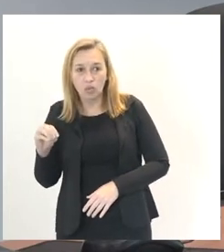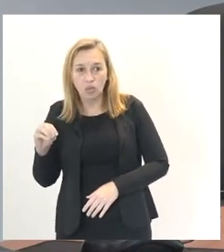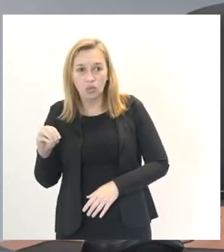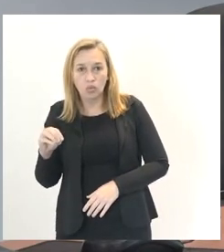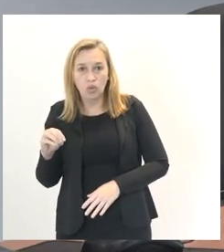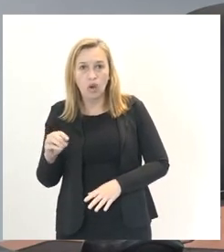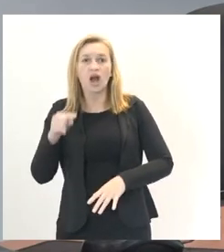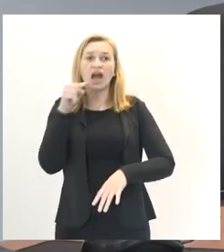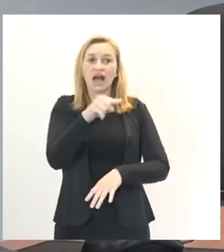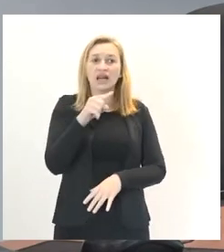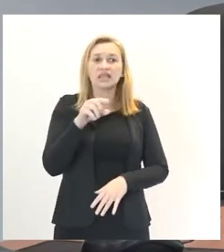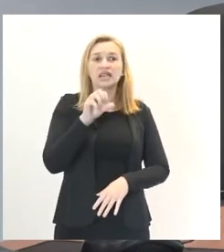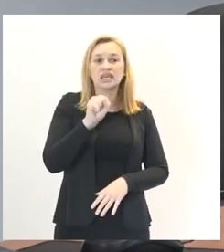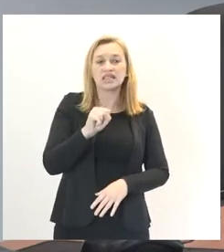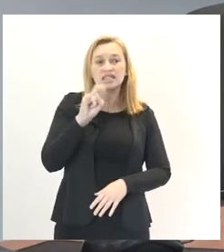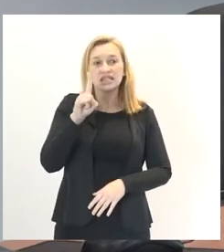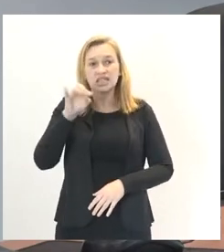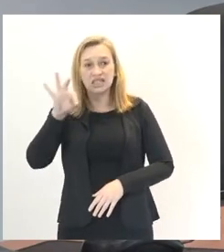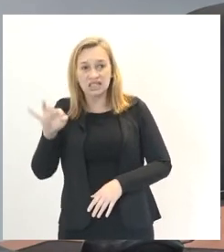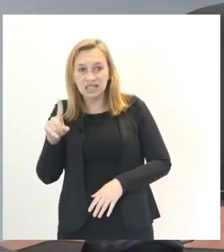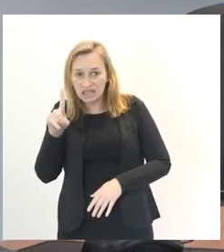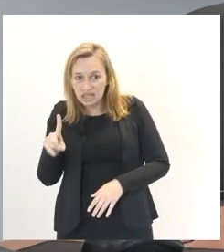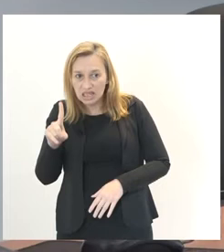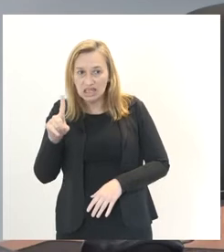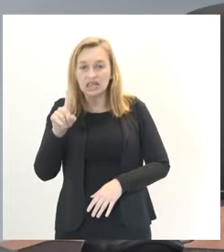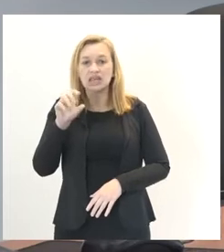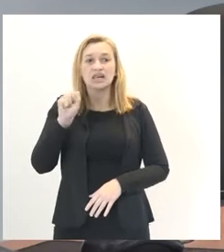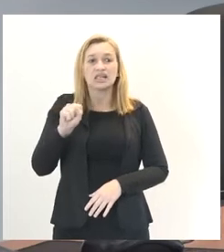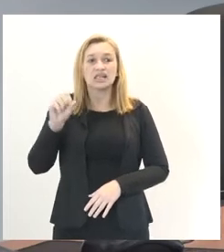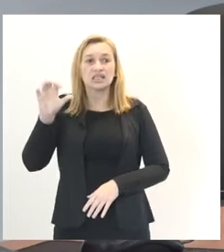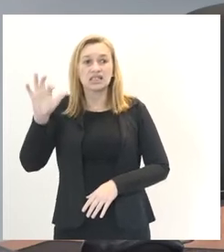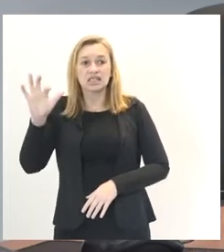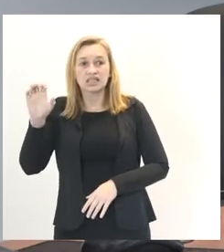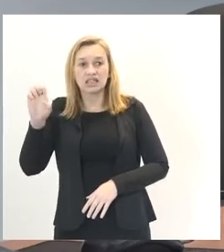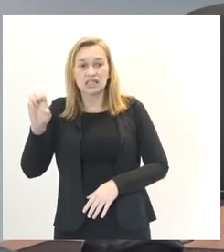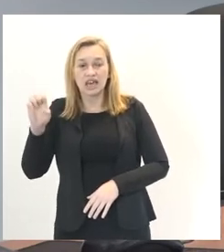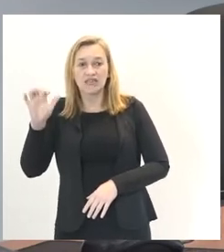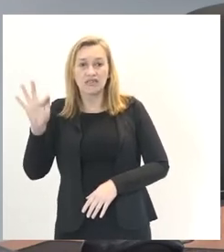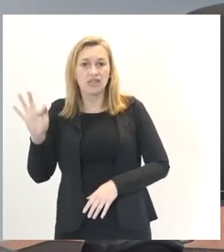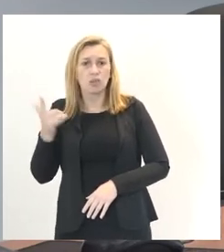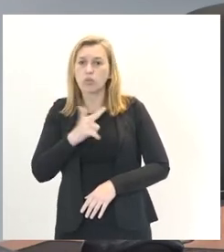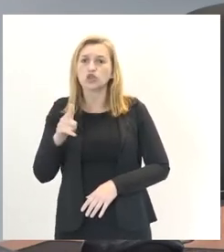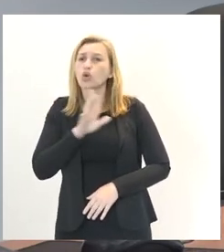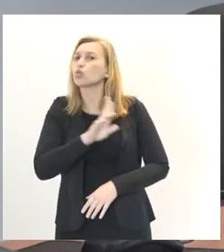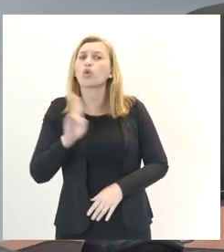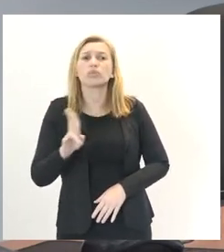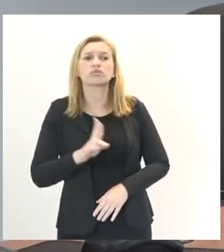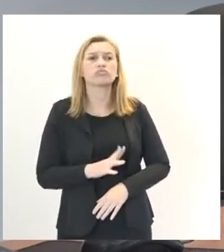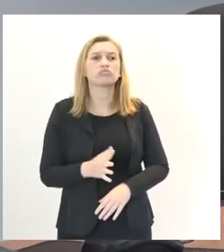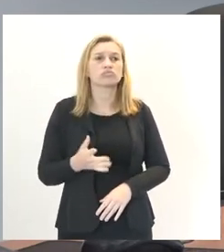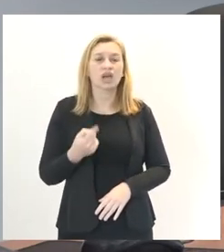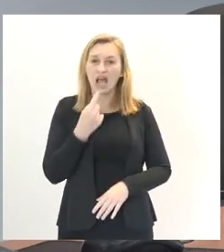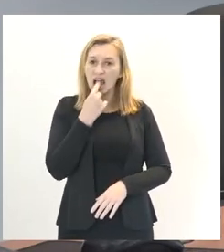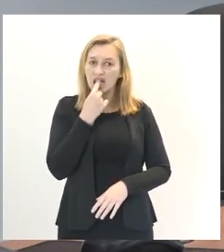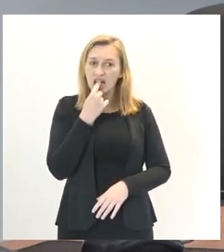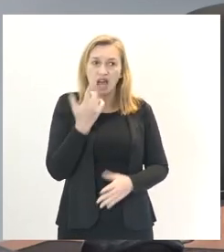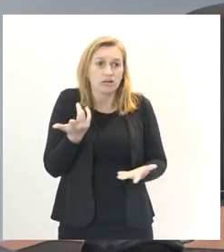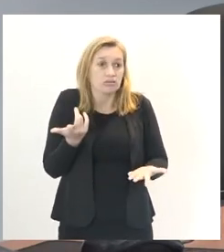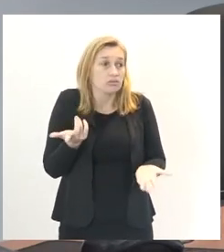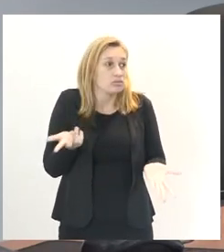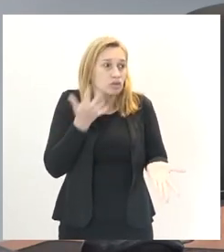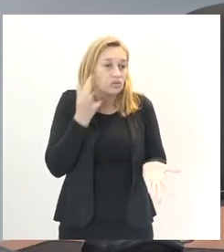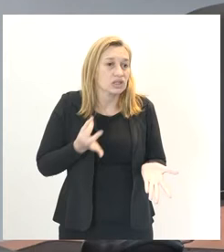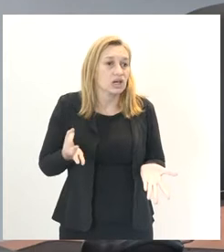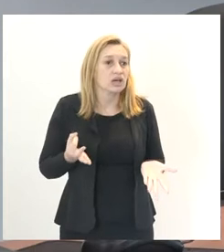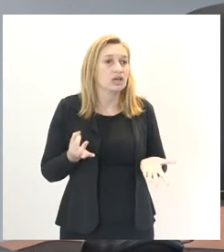que aqui agora tem Sindicerve, mas não tem o nome do participante. Então, eu não sei, ele está aqui com a mão na boca. Então, vou